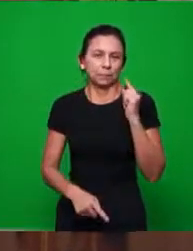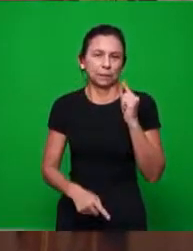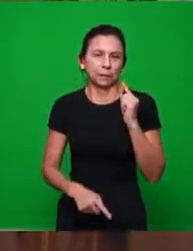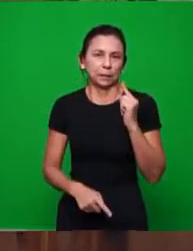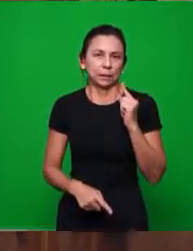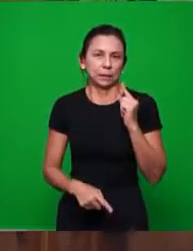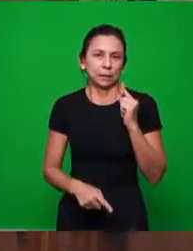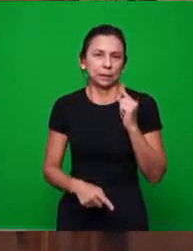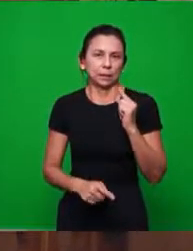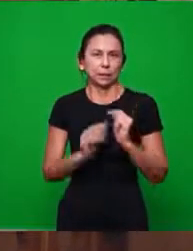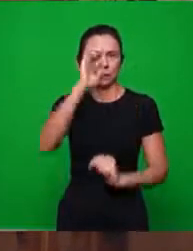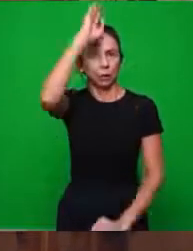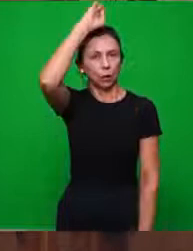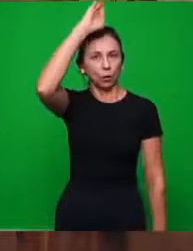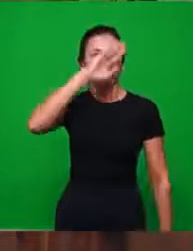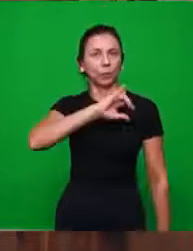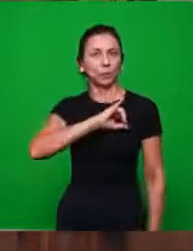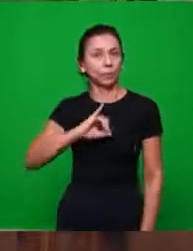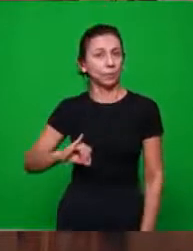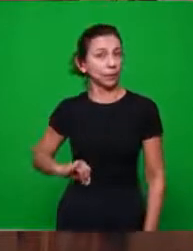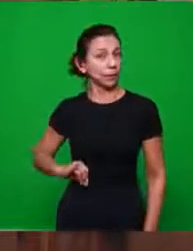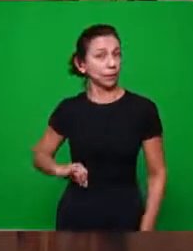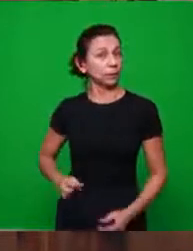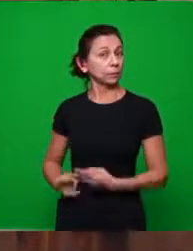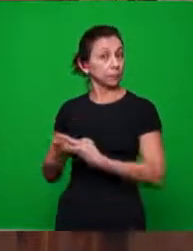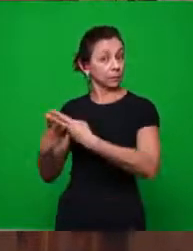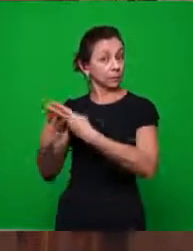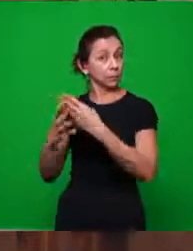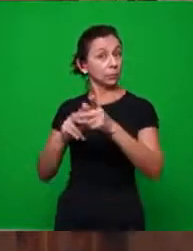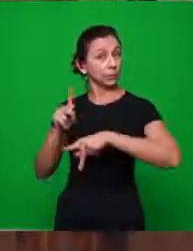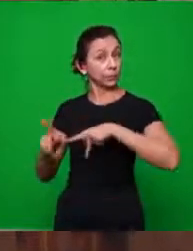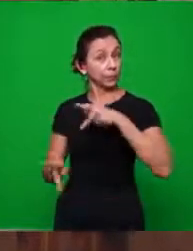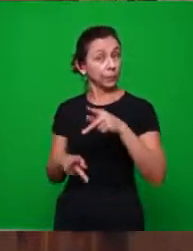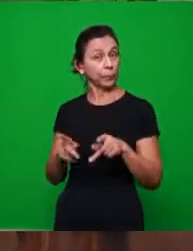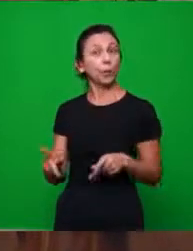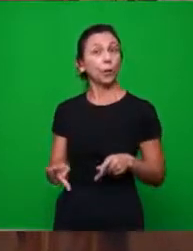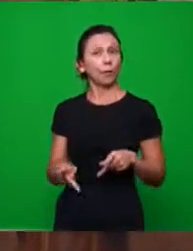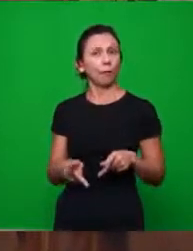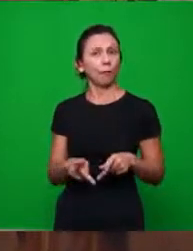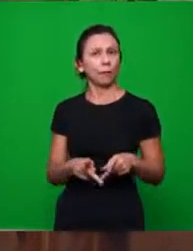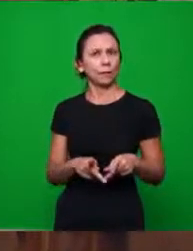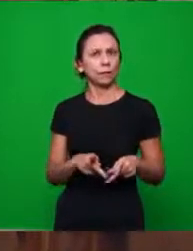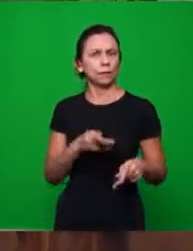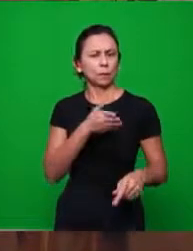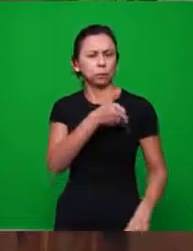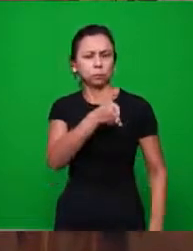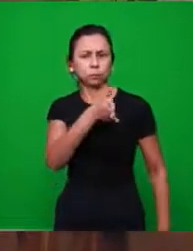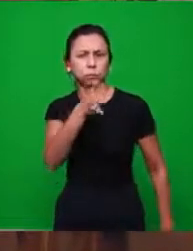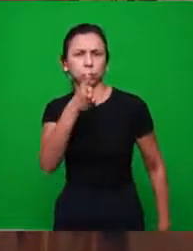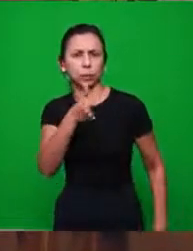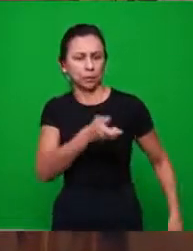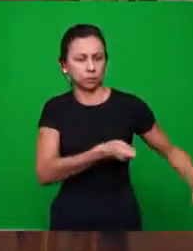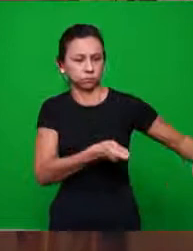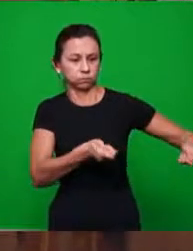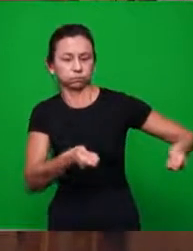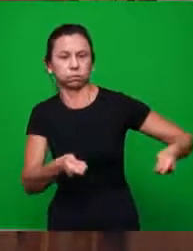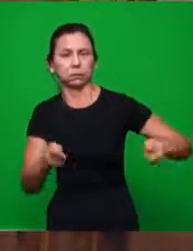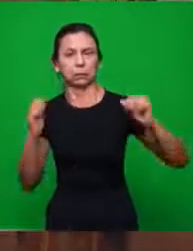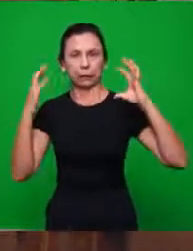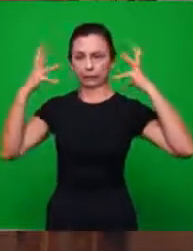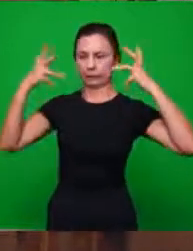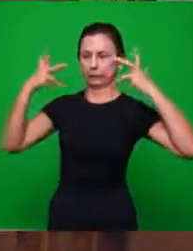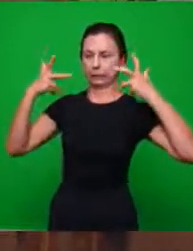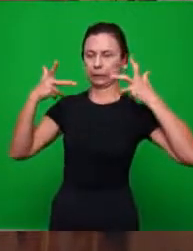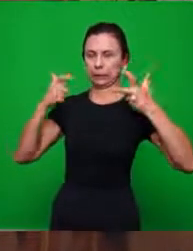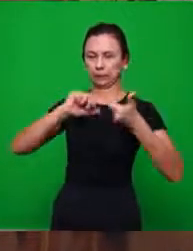Romano, pelos judeus, por onde ela andava vinha a perseguição, em todos os lugares. Então, era leão, né?